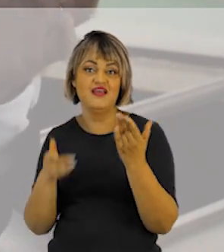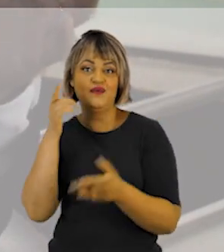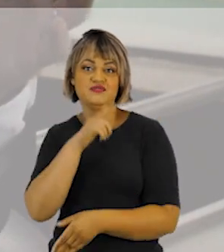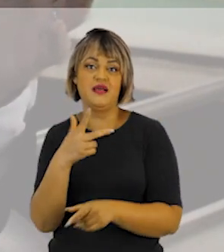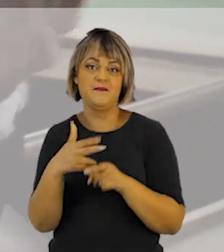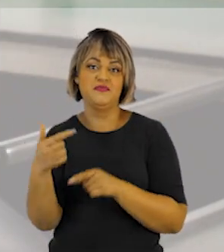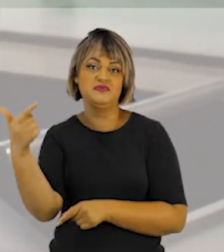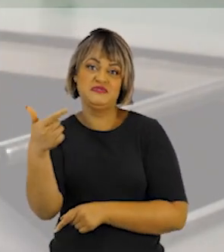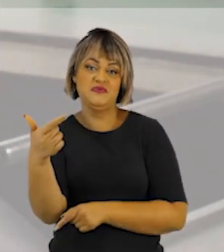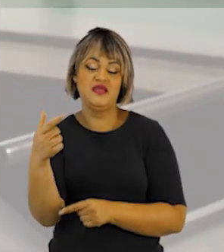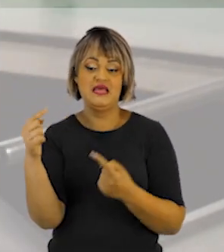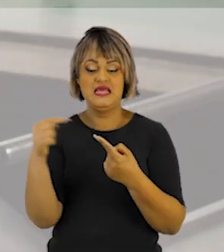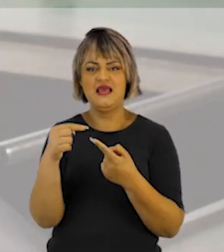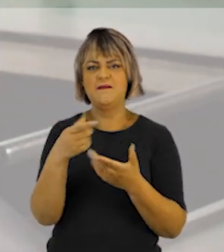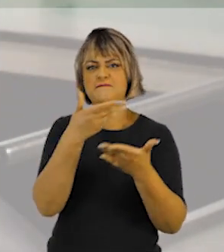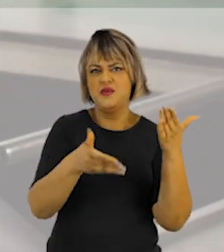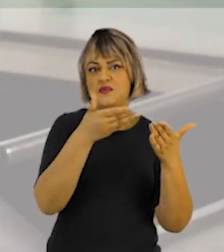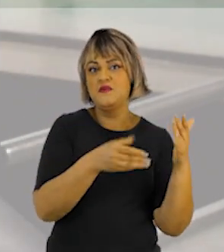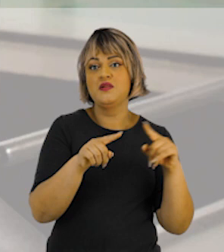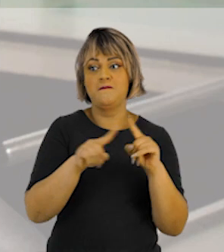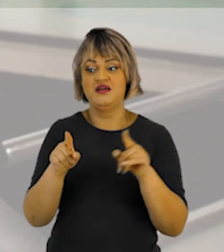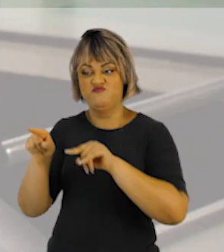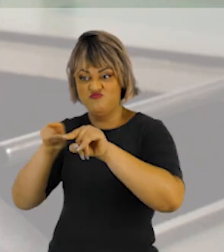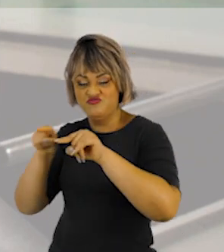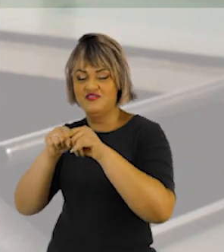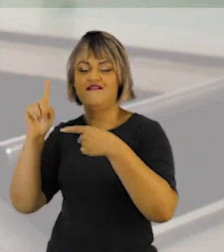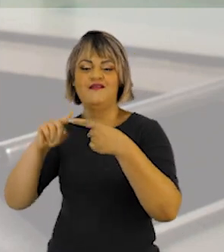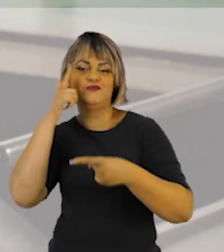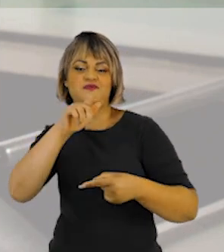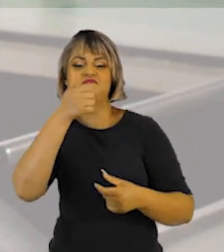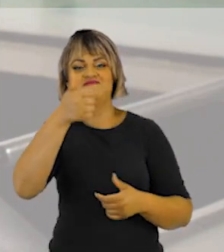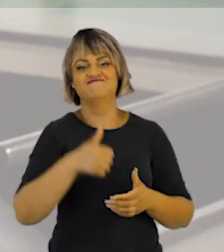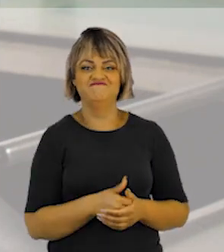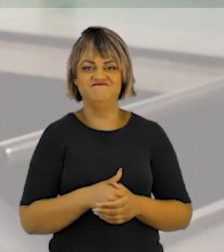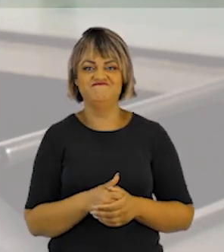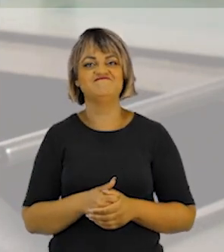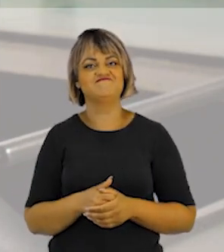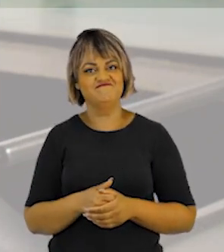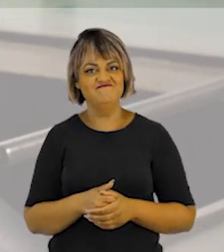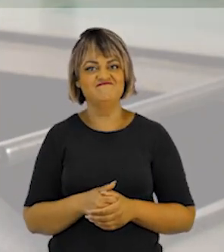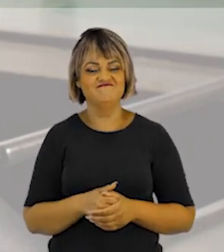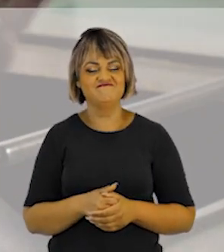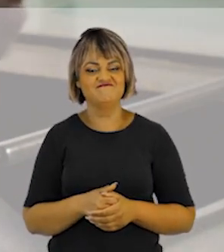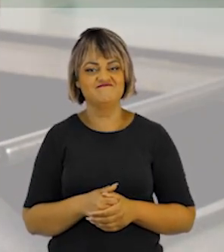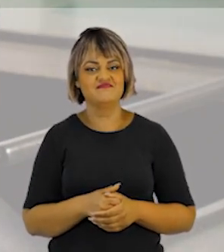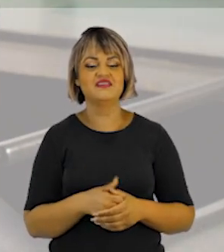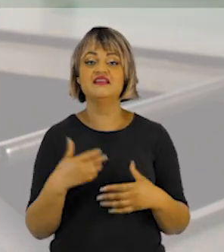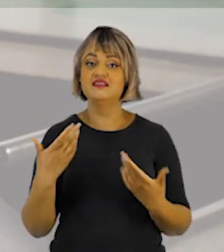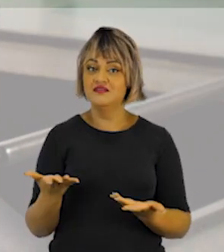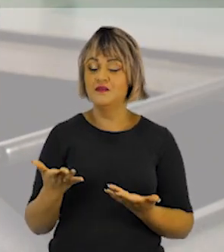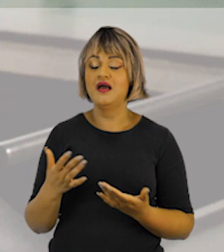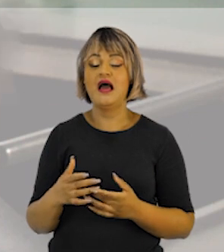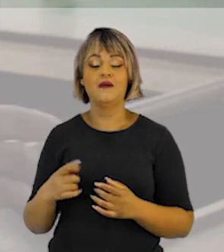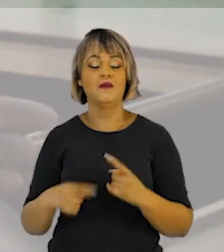seja vice-campeã. Para uma equipe que teve derrotas durante a competição. E aquela outra equipe, com a campanha pior, vai ser a campeã.